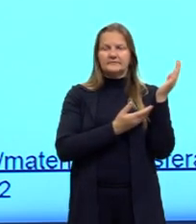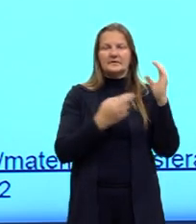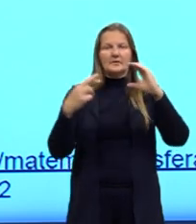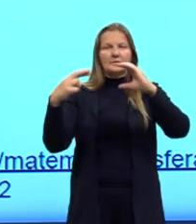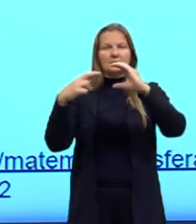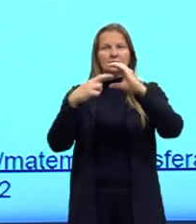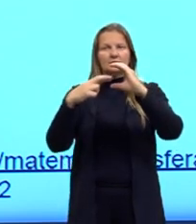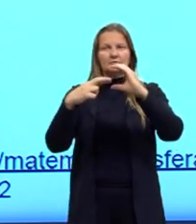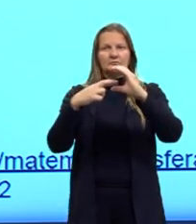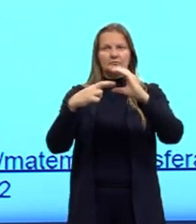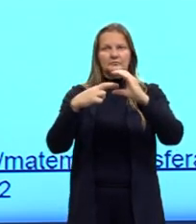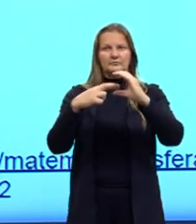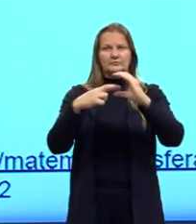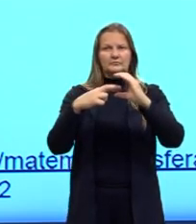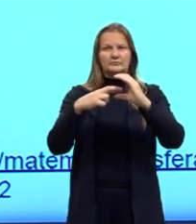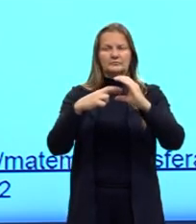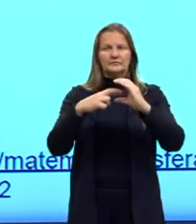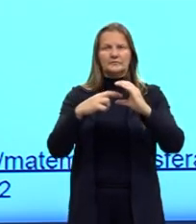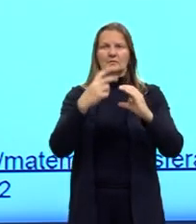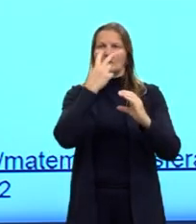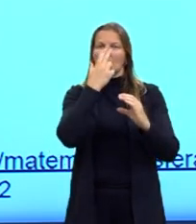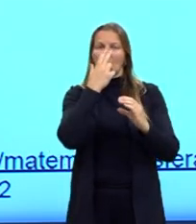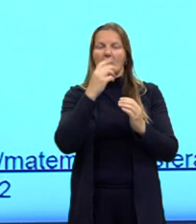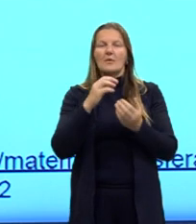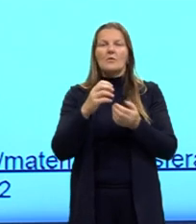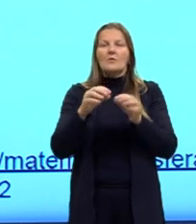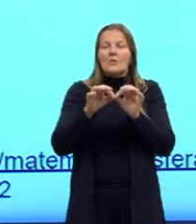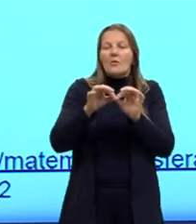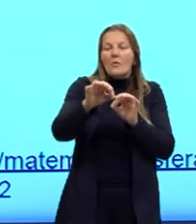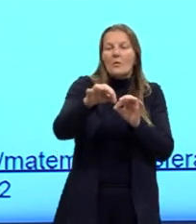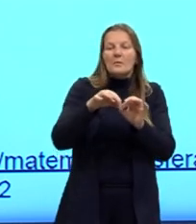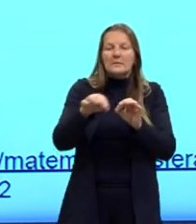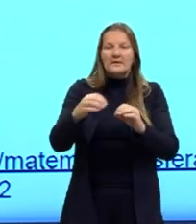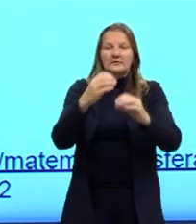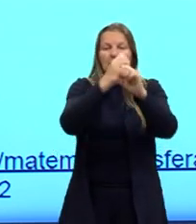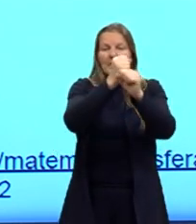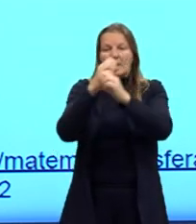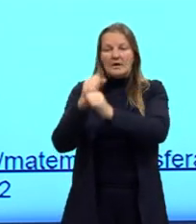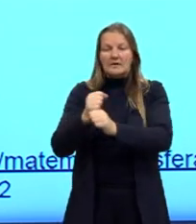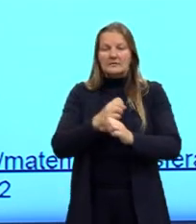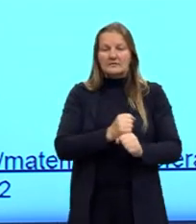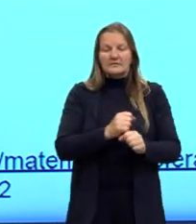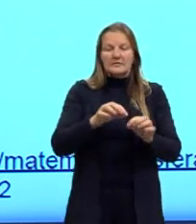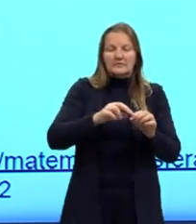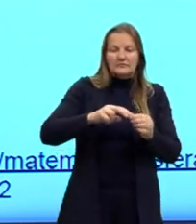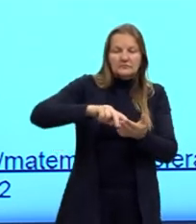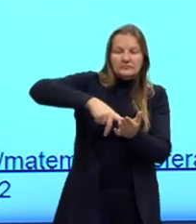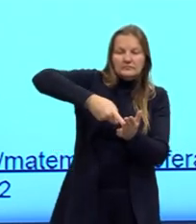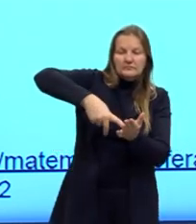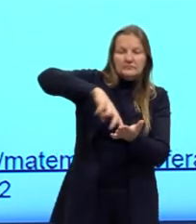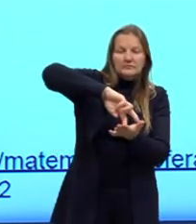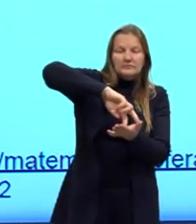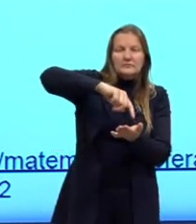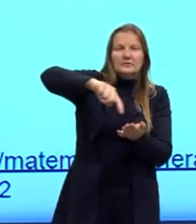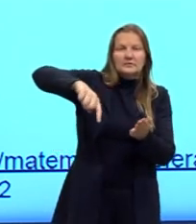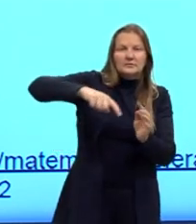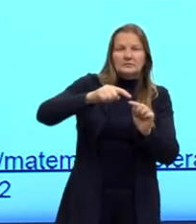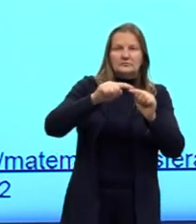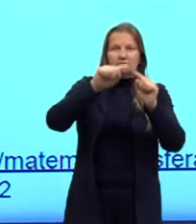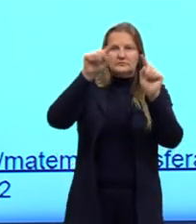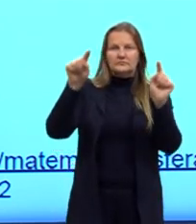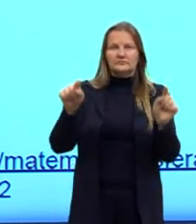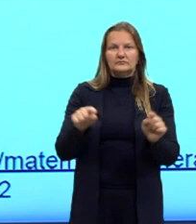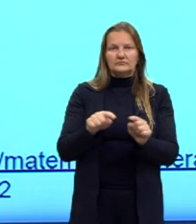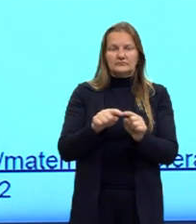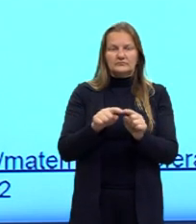do raio, assim como nós vimos, né, o comprimento, a área lá no círculo, na circunferência. Nós temos sempre o